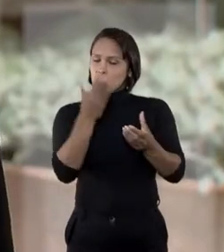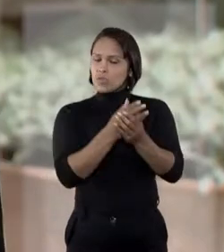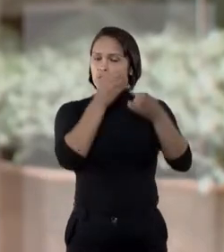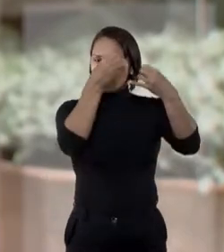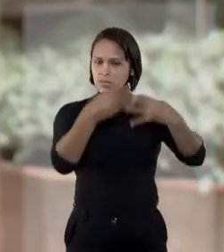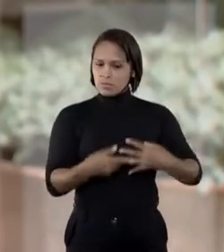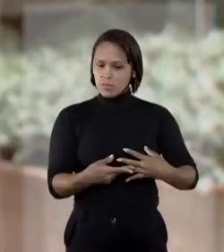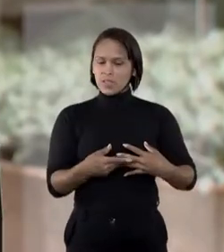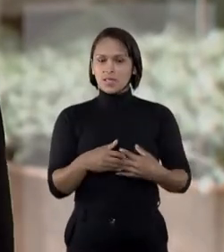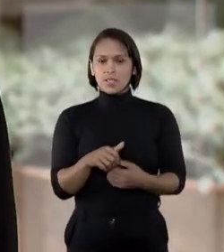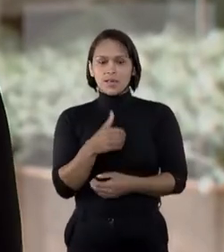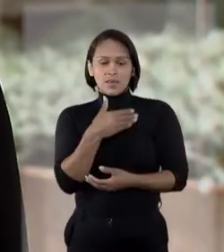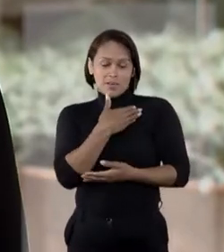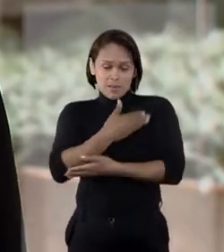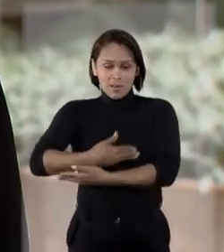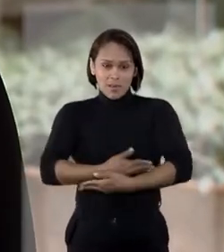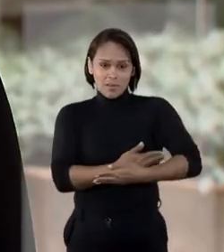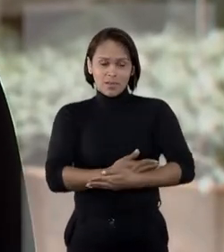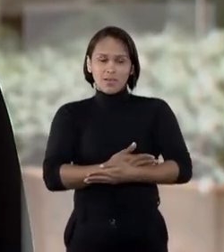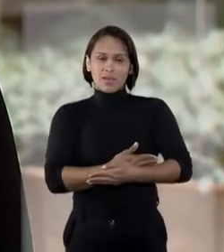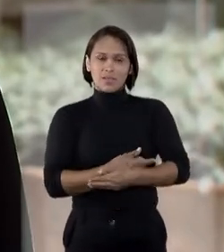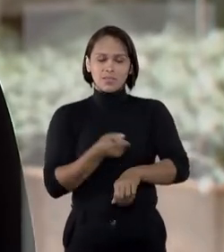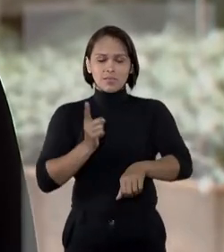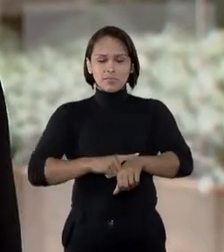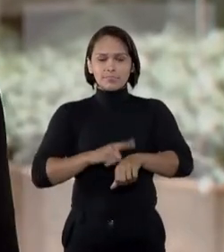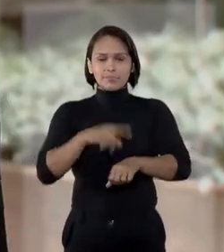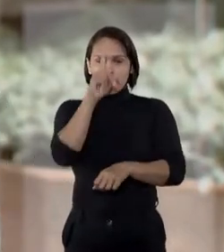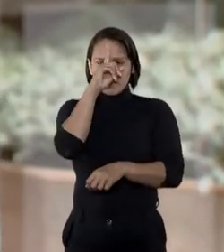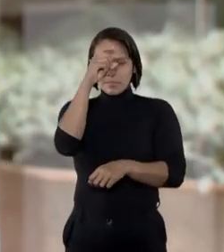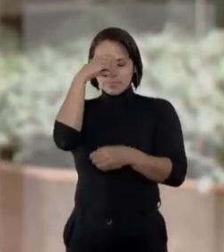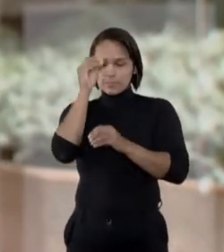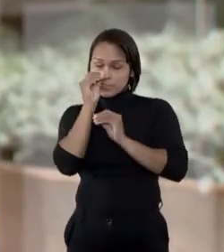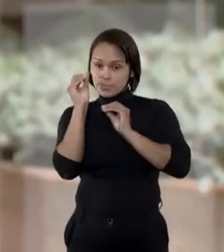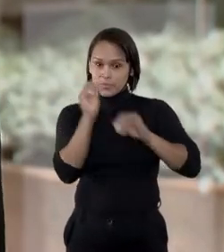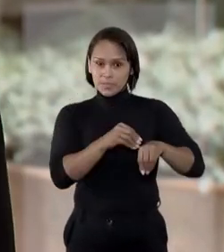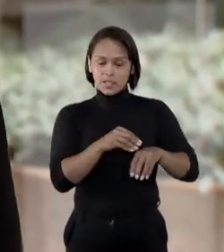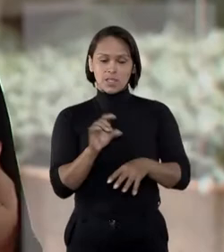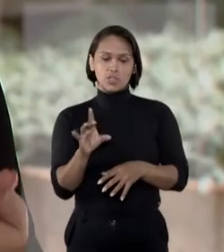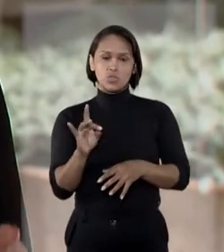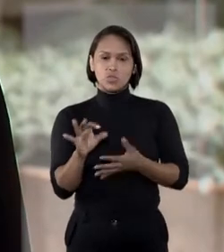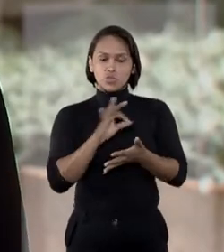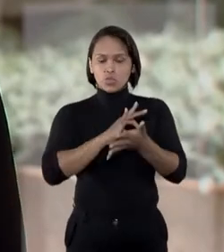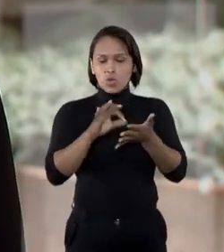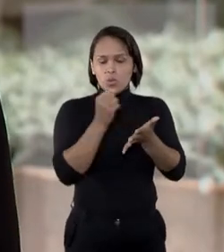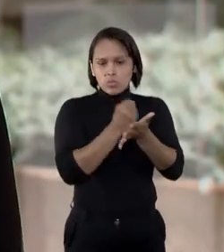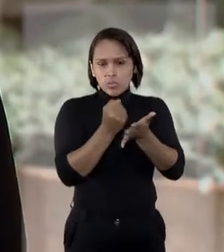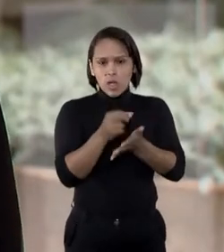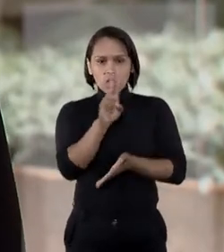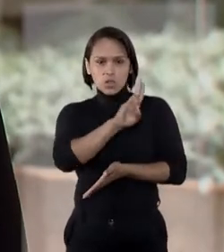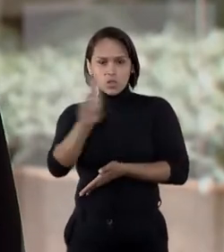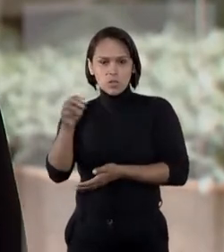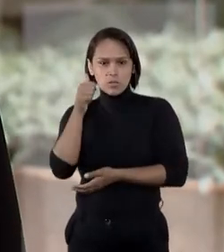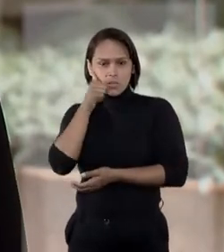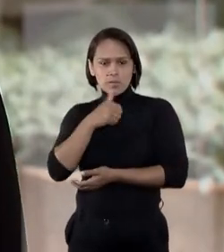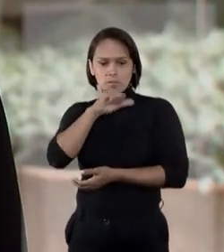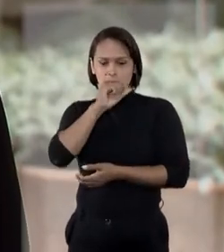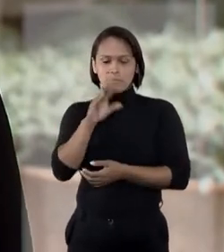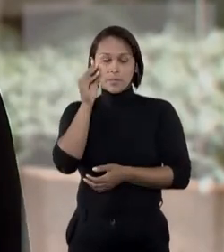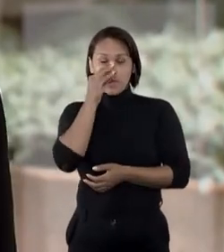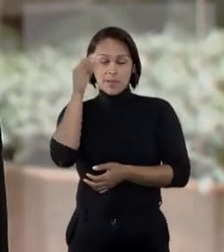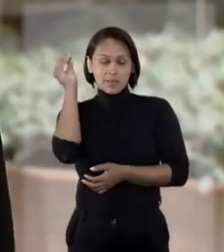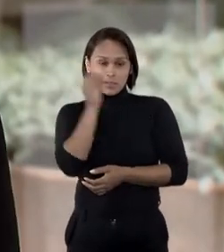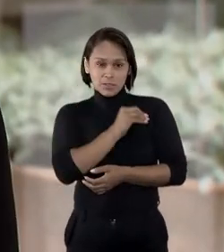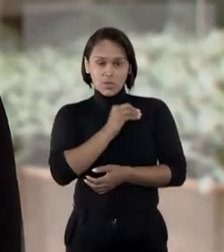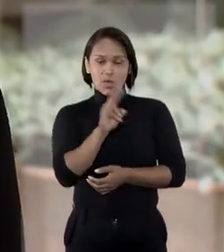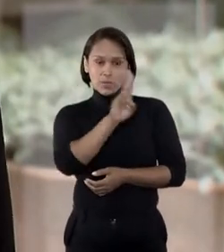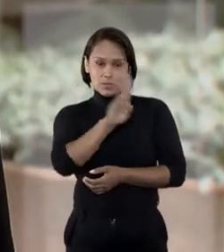abandonada no hospital pela mãe horas depois do parto e o registro de nascimento foi feito apenas com o nome dela já que era ignorada a